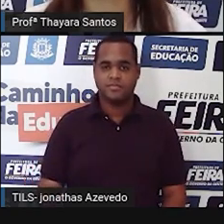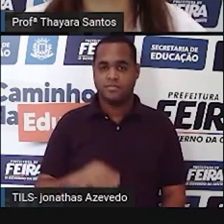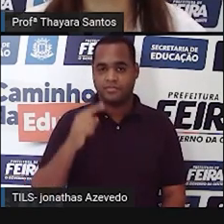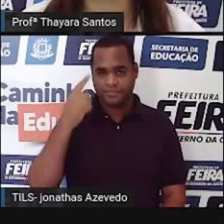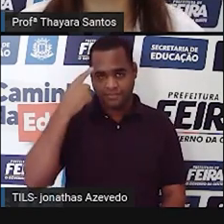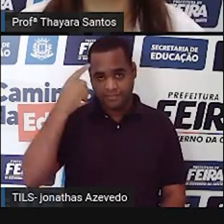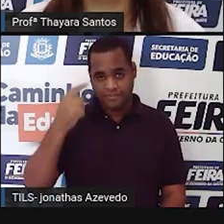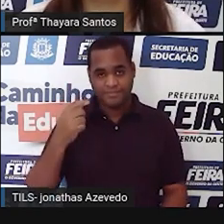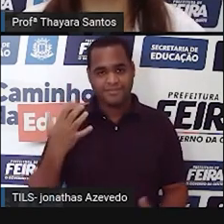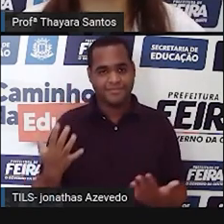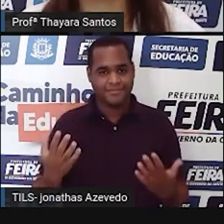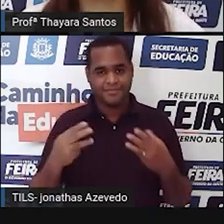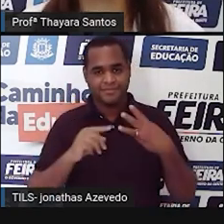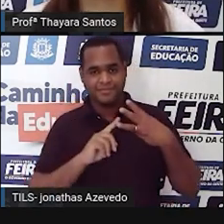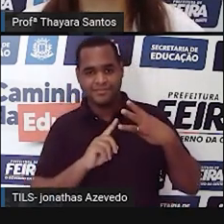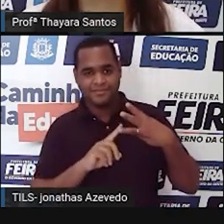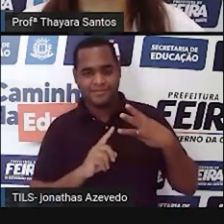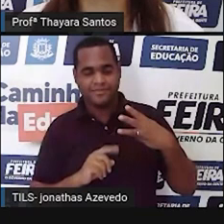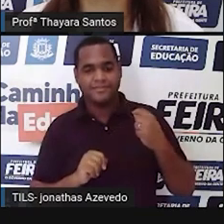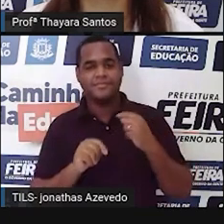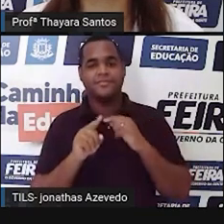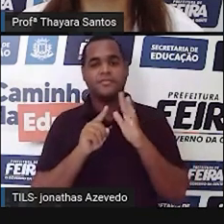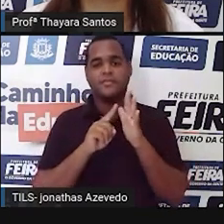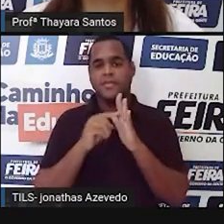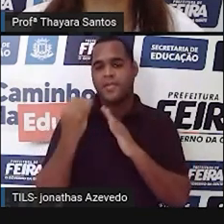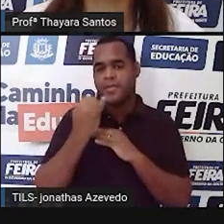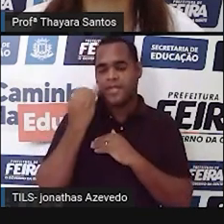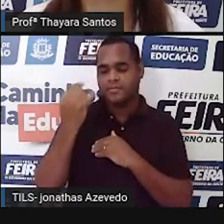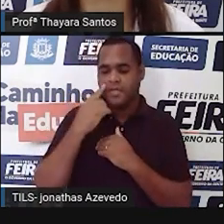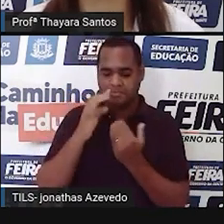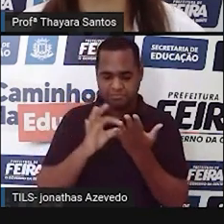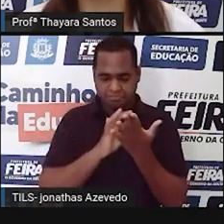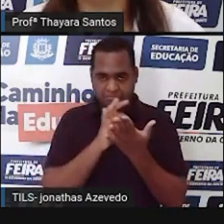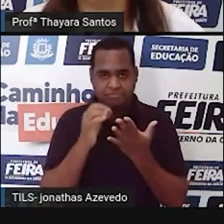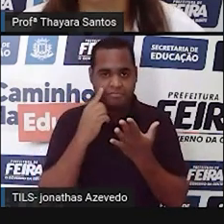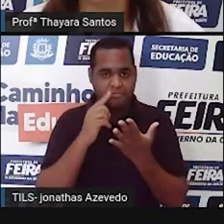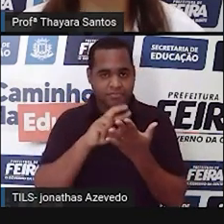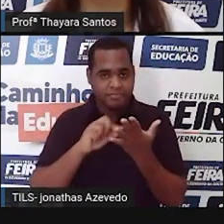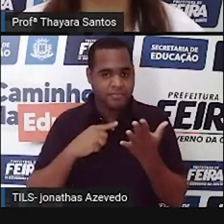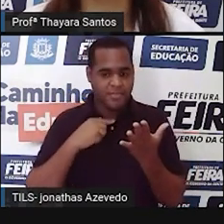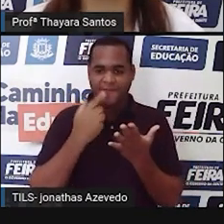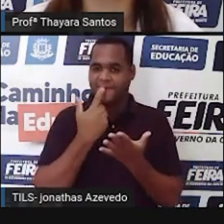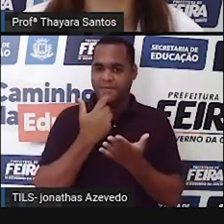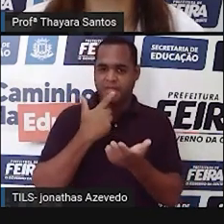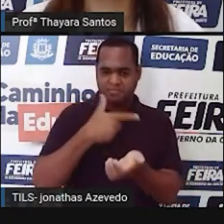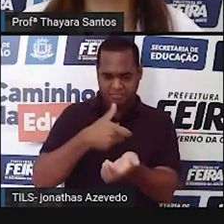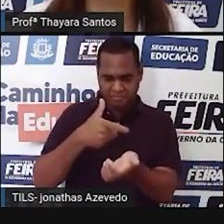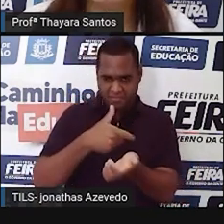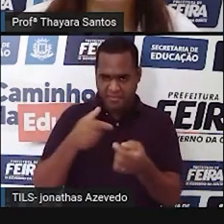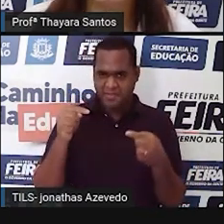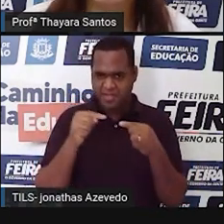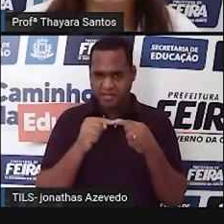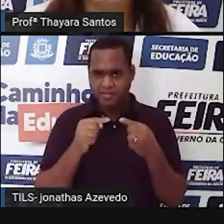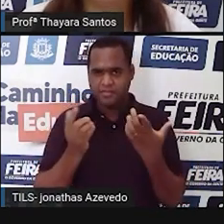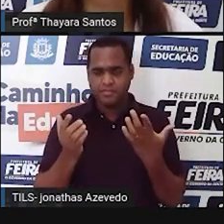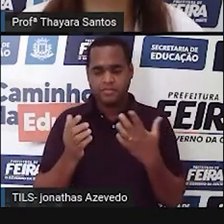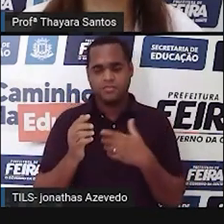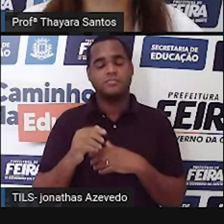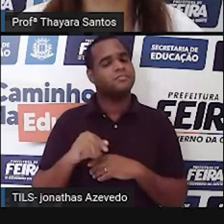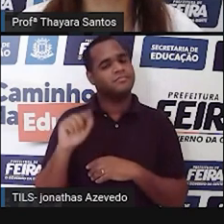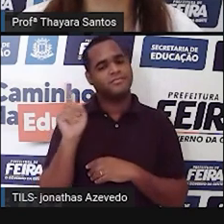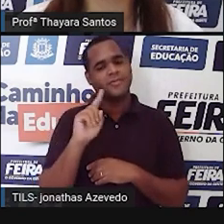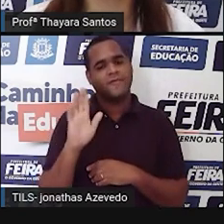Terceira pergunta. A primeira vez que as células foram observadas foi uma amostra de sangue. Essa afirmação é falsa também.